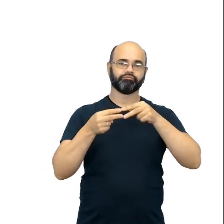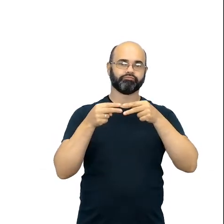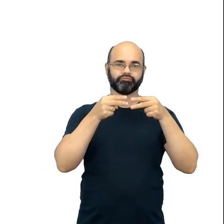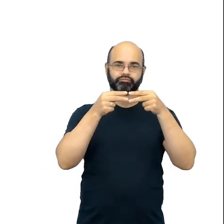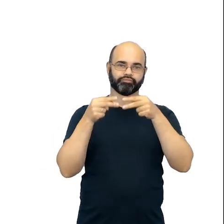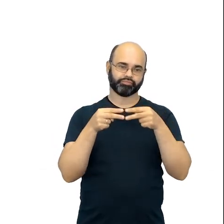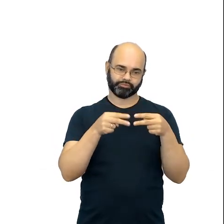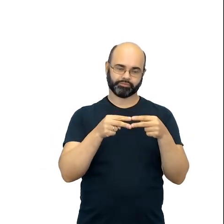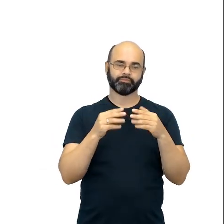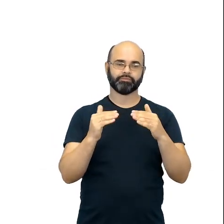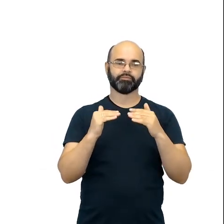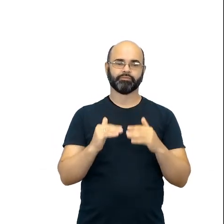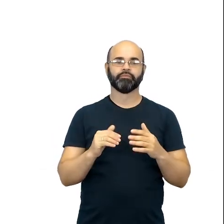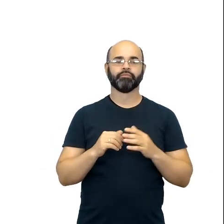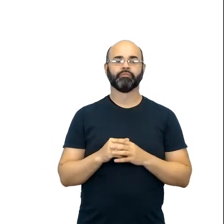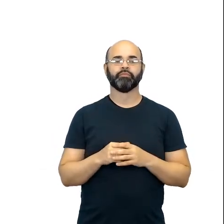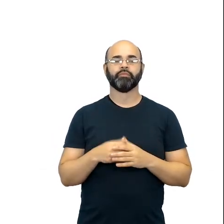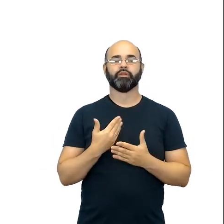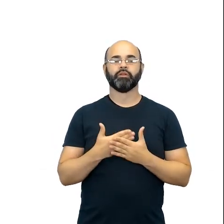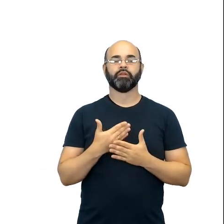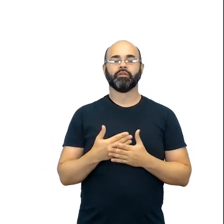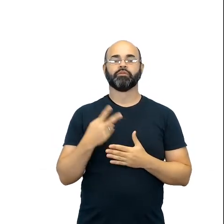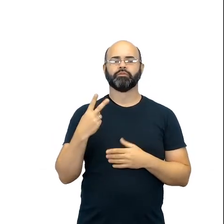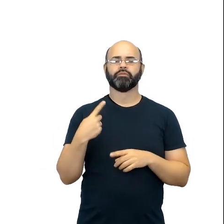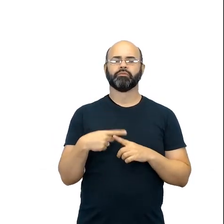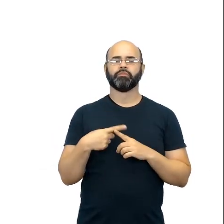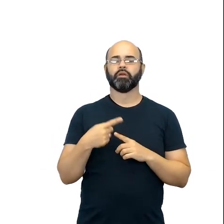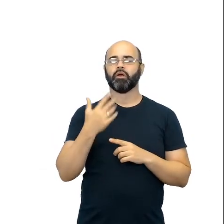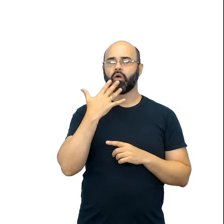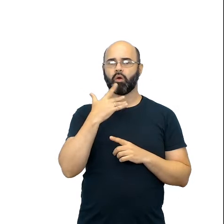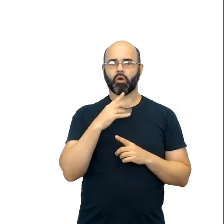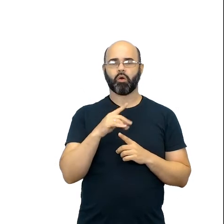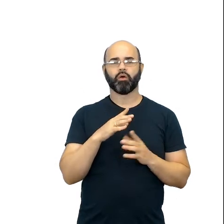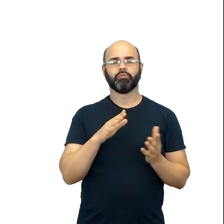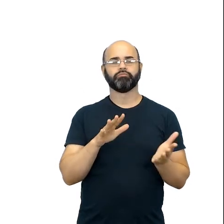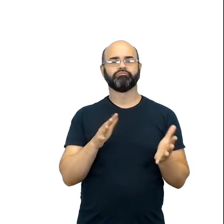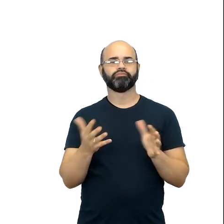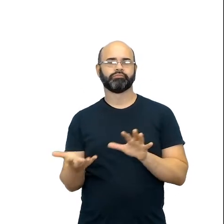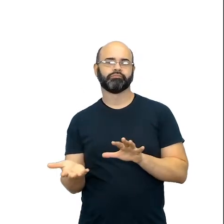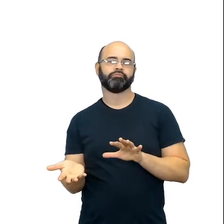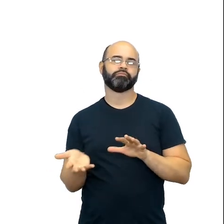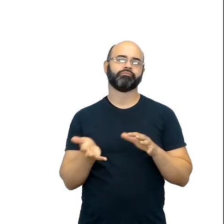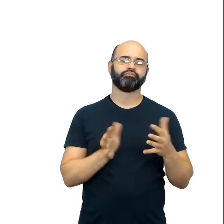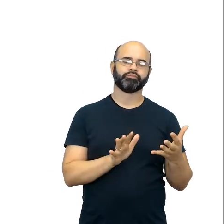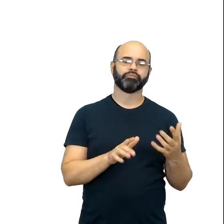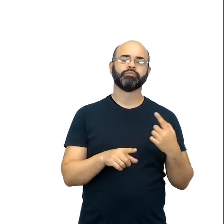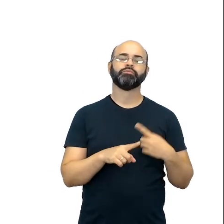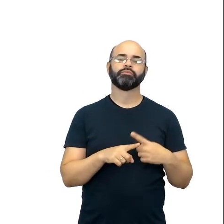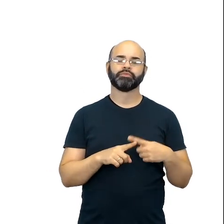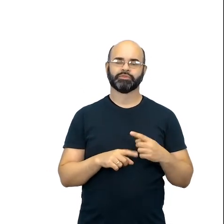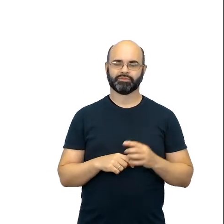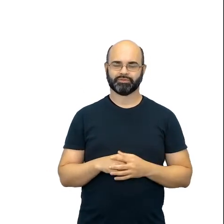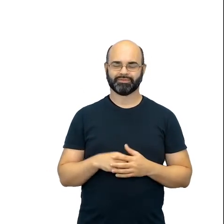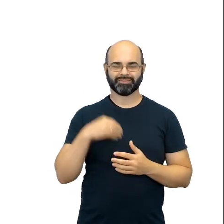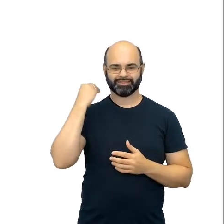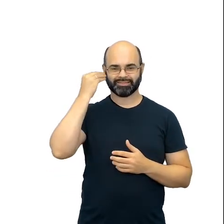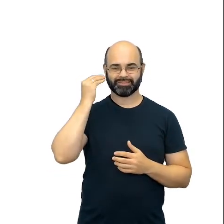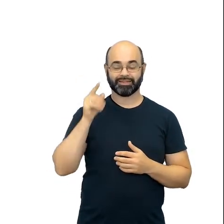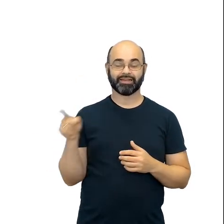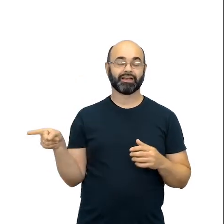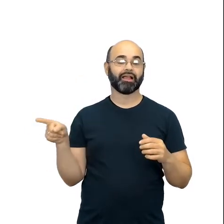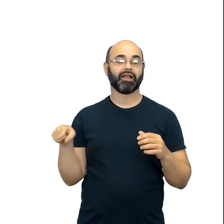duas aulas falando por que a cor vai e volta. E aí, gente, tem um experimento que eles adoram realizar.